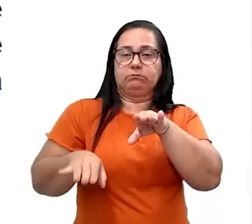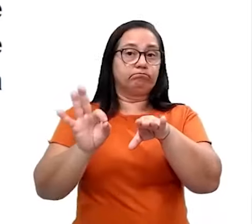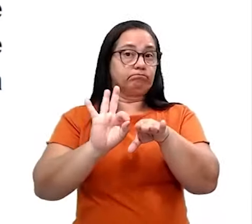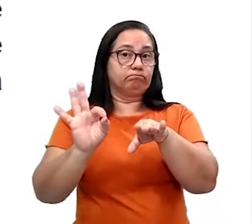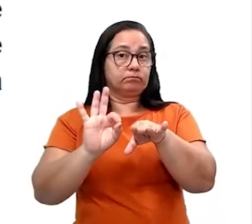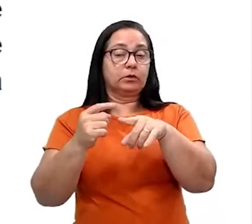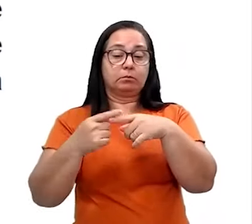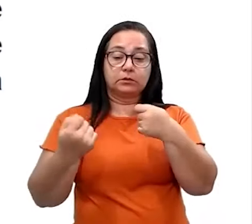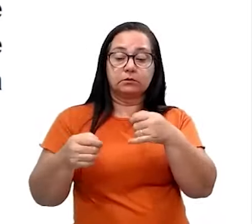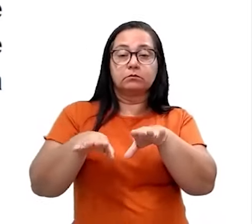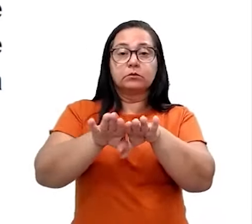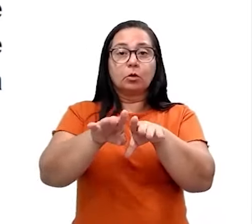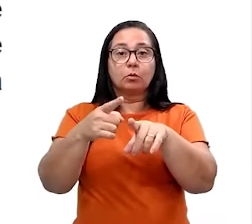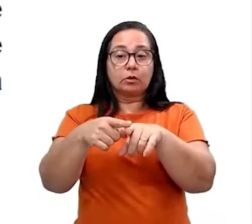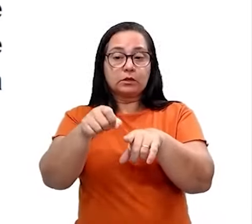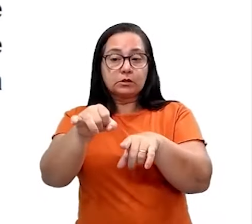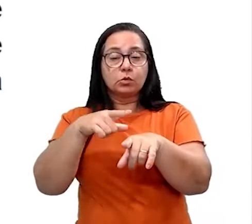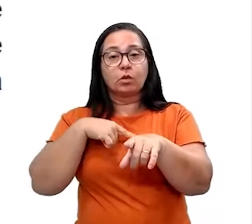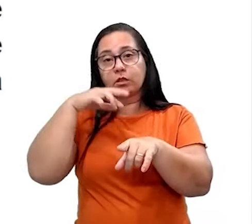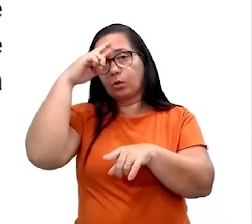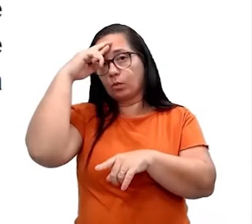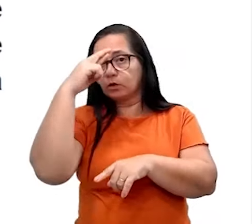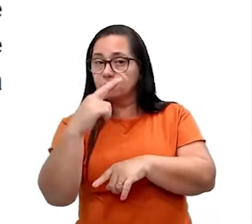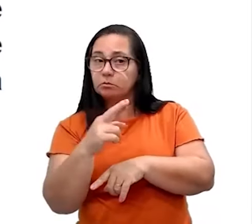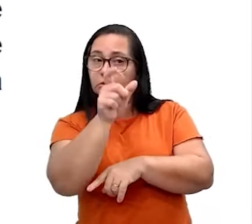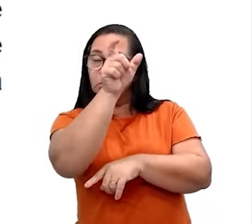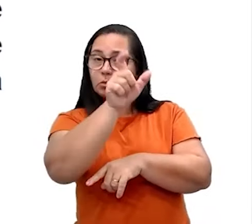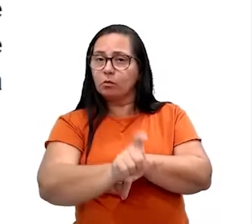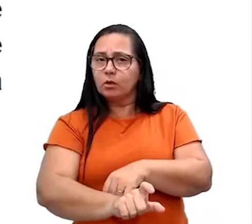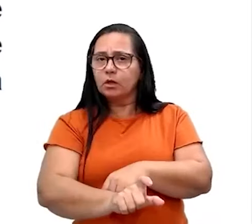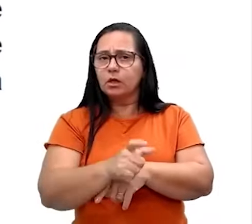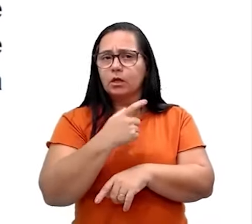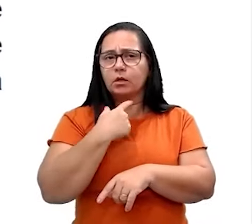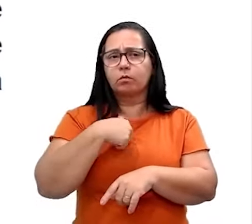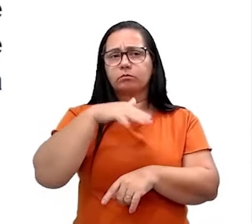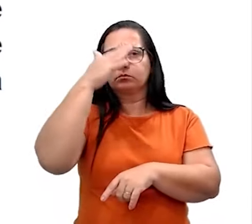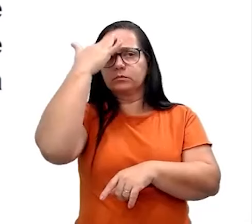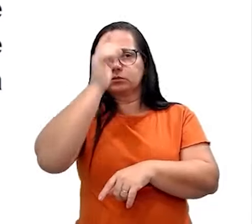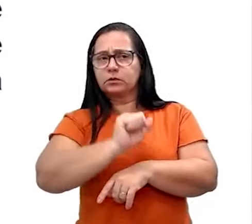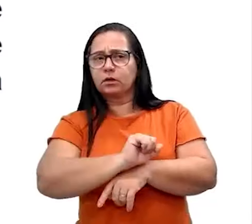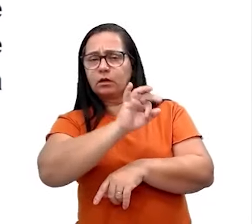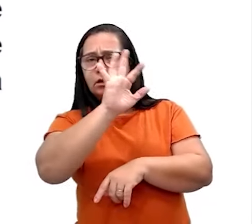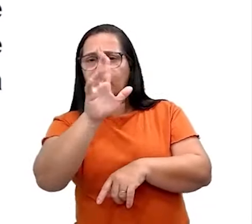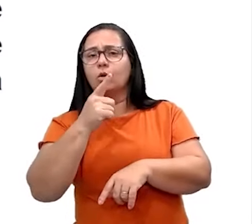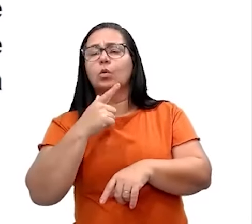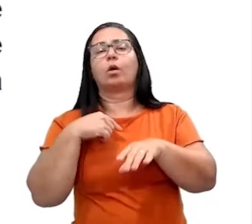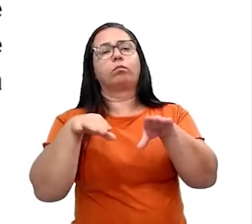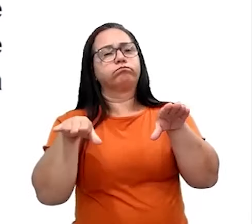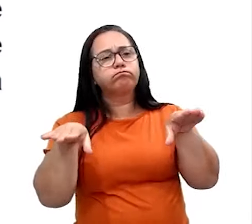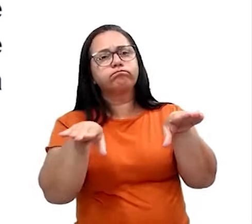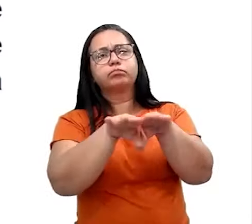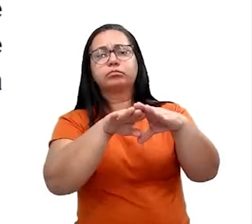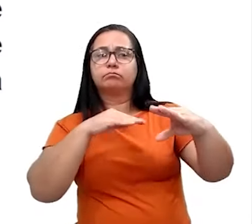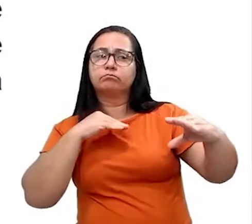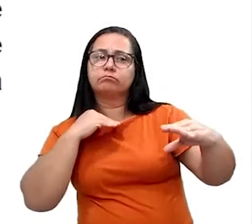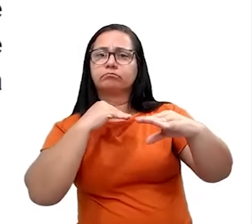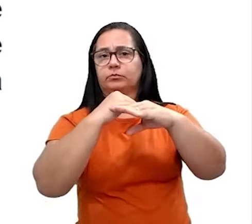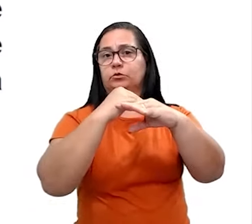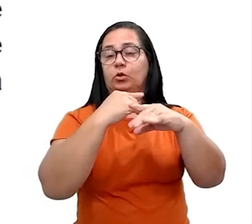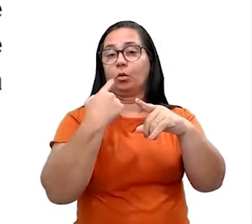partir do momento que eu tenho respeito pelo outro, eu começo a ouvir o outro de uma forma diferente e vou ser justo, porque eu vou